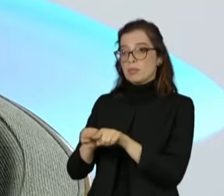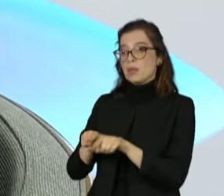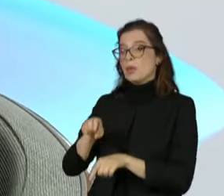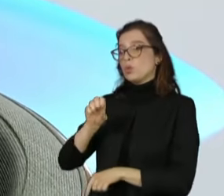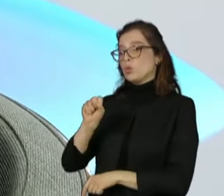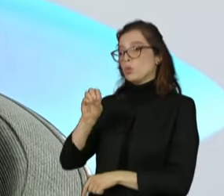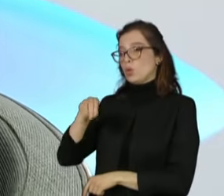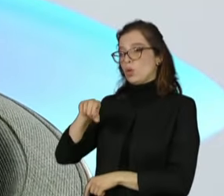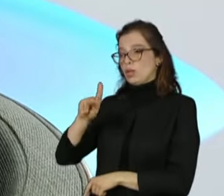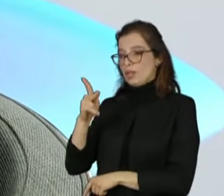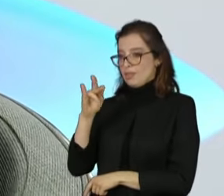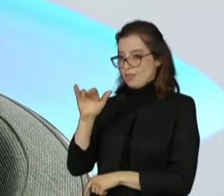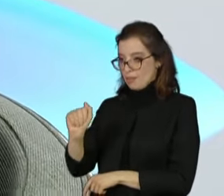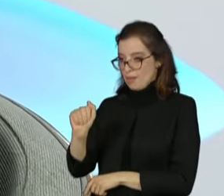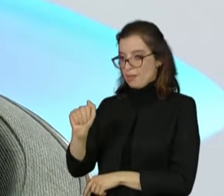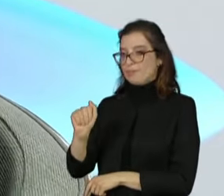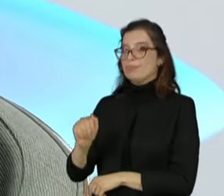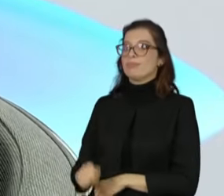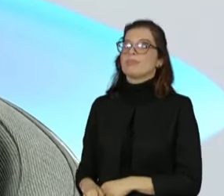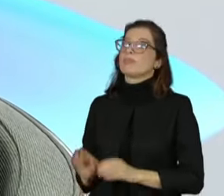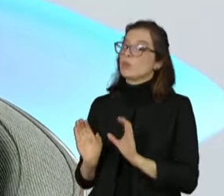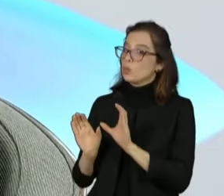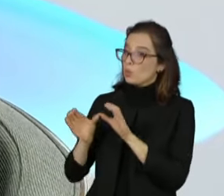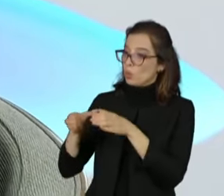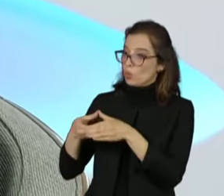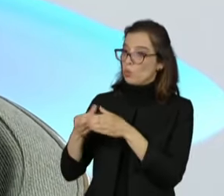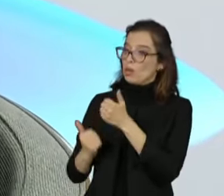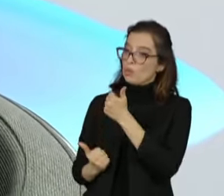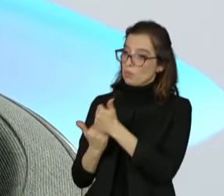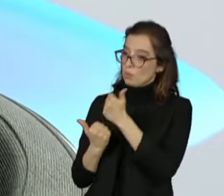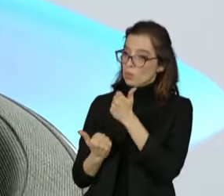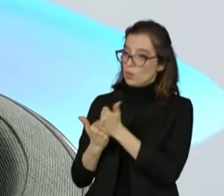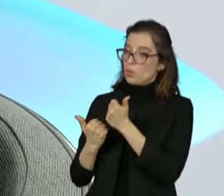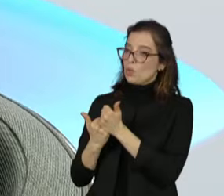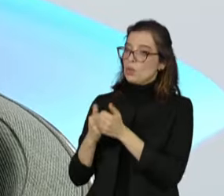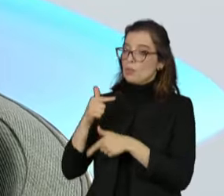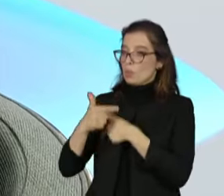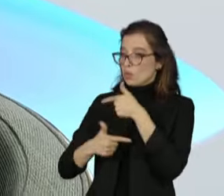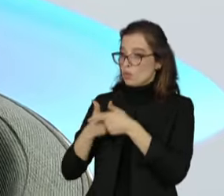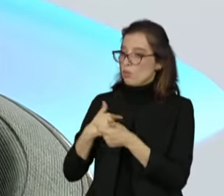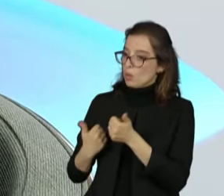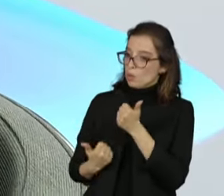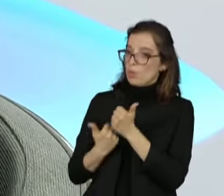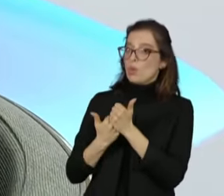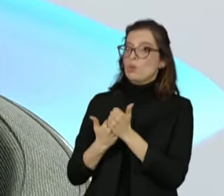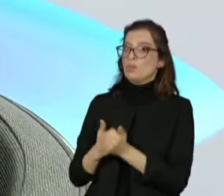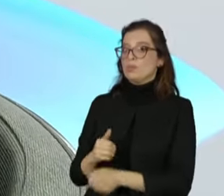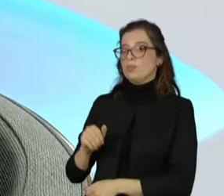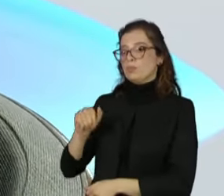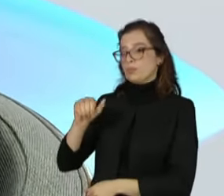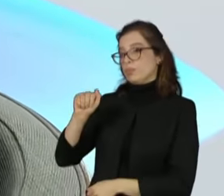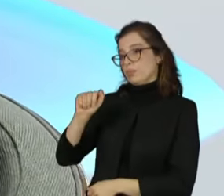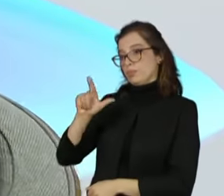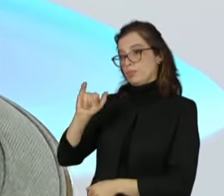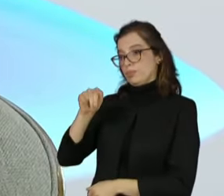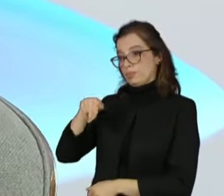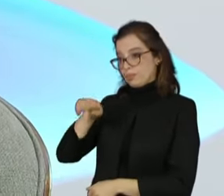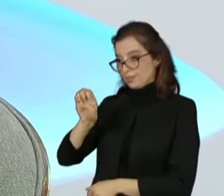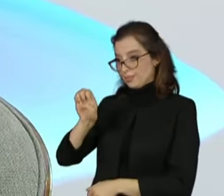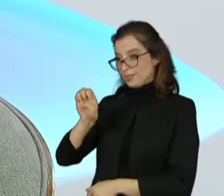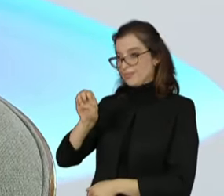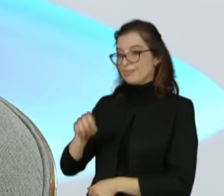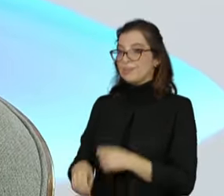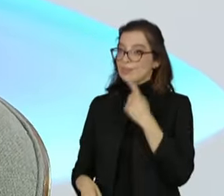inclusive, de uma equipe valorosa de colaboradores, a Aline, que foi secretária. secretária. Posso rapidinho?